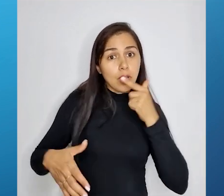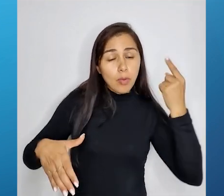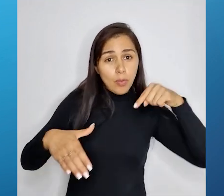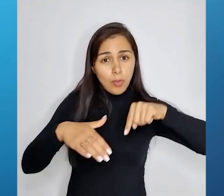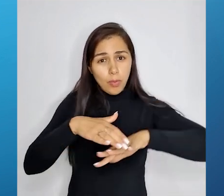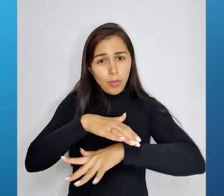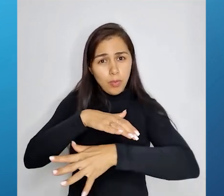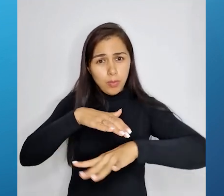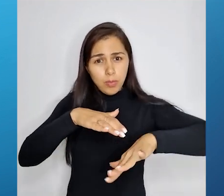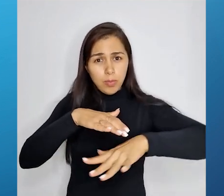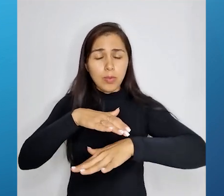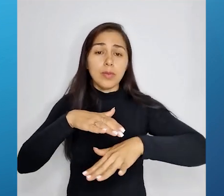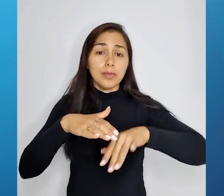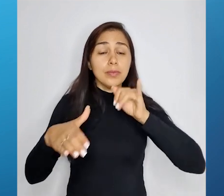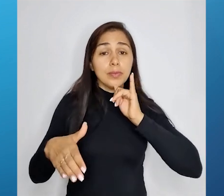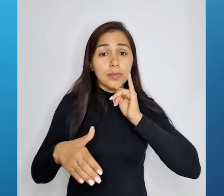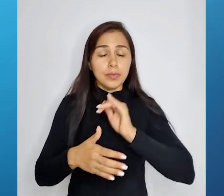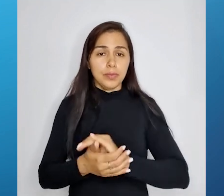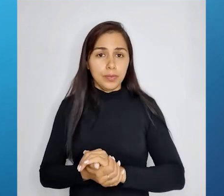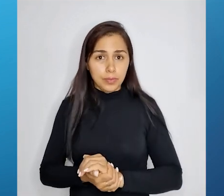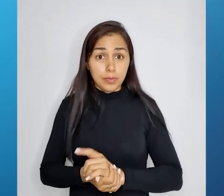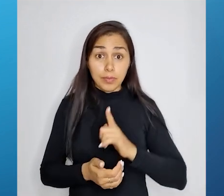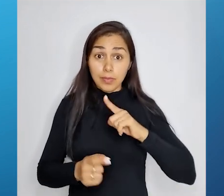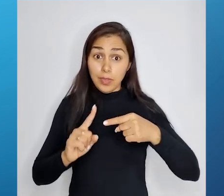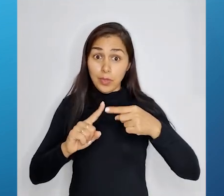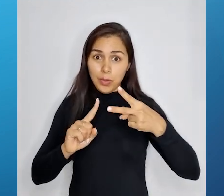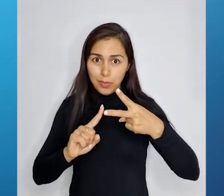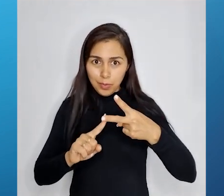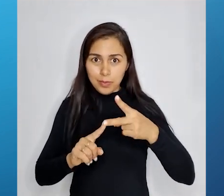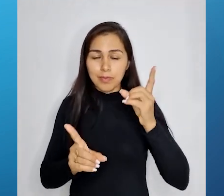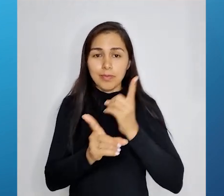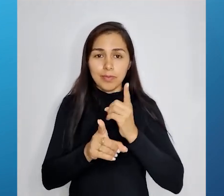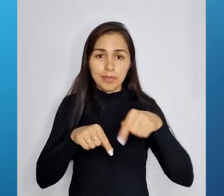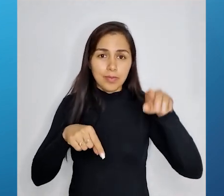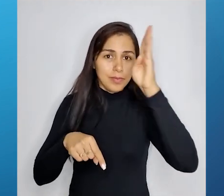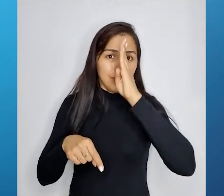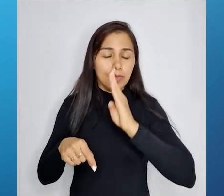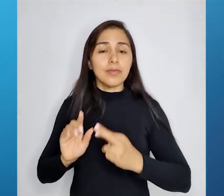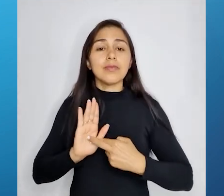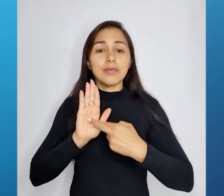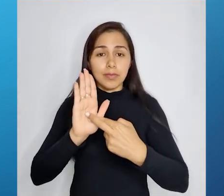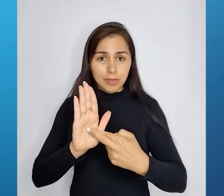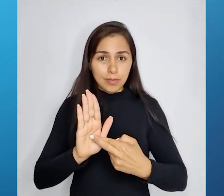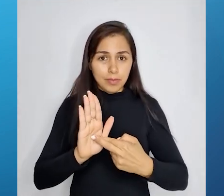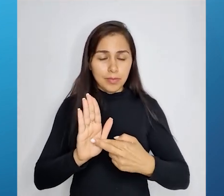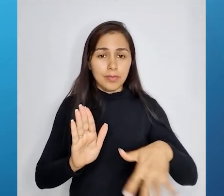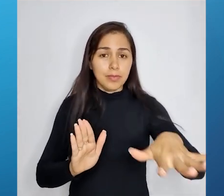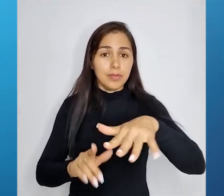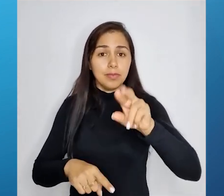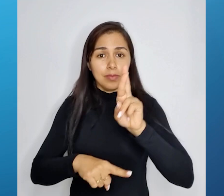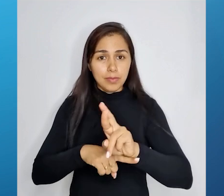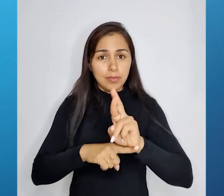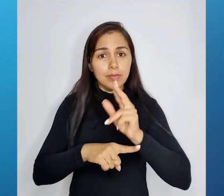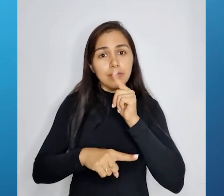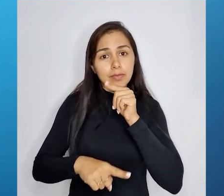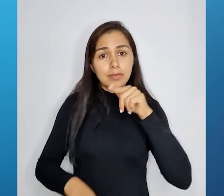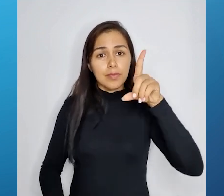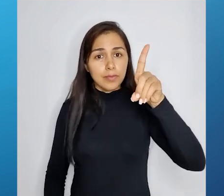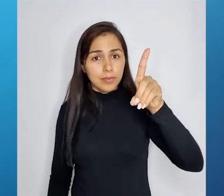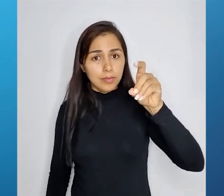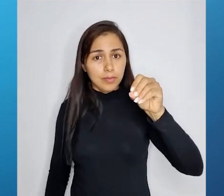Observe ali, nós temos como exemplo o aquífero alter do chão e o aquífero guarani, como grandes representantes dessa reserva de água doce.